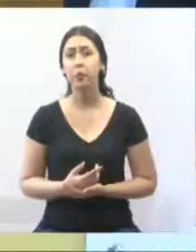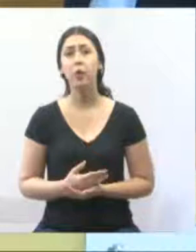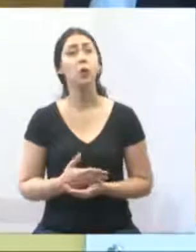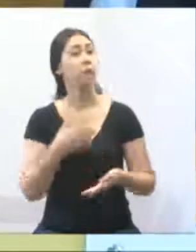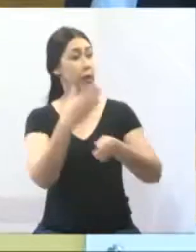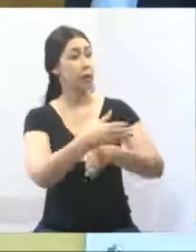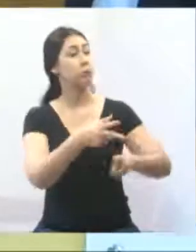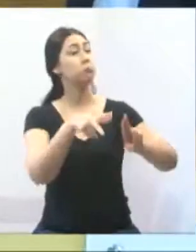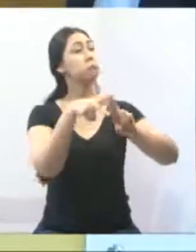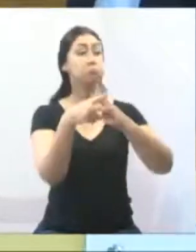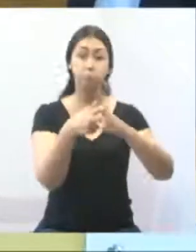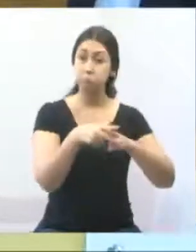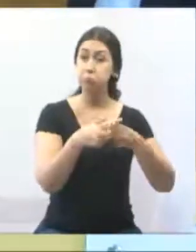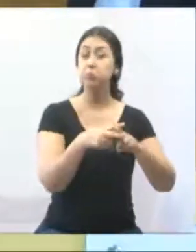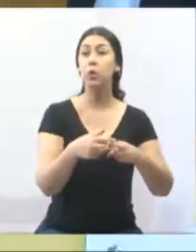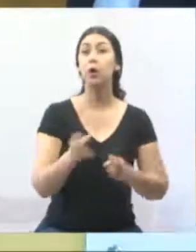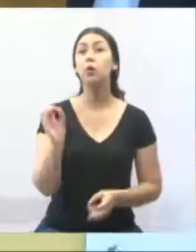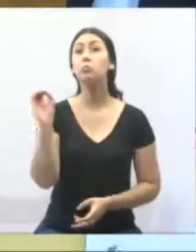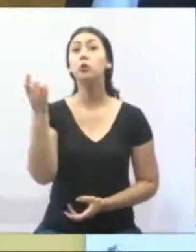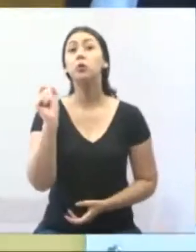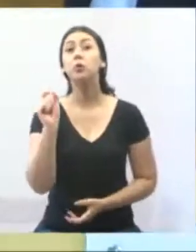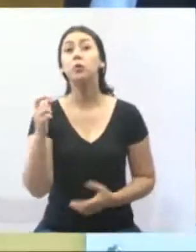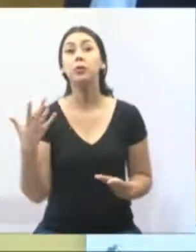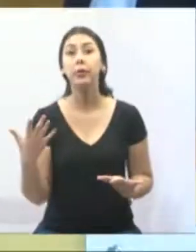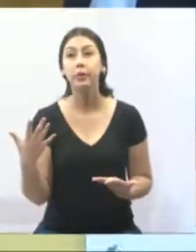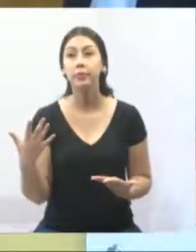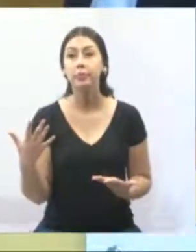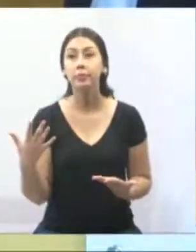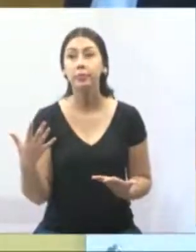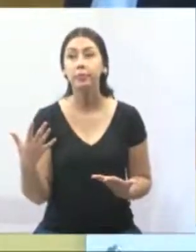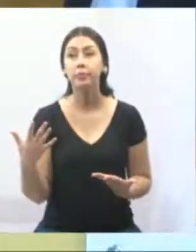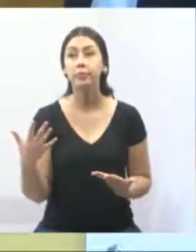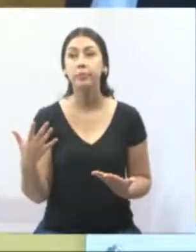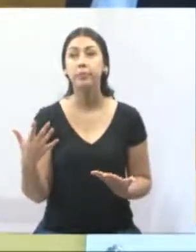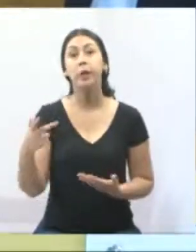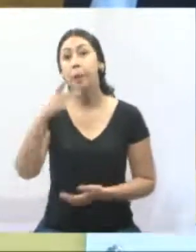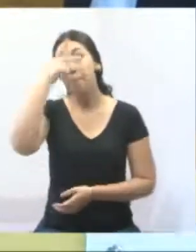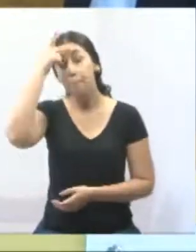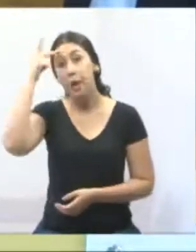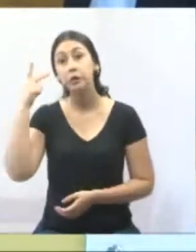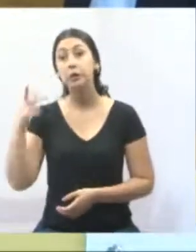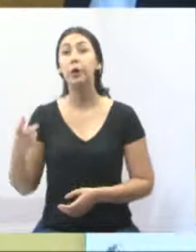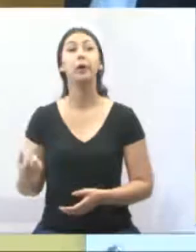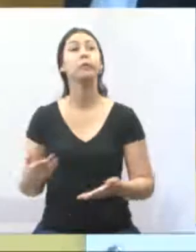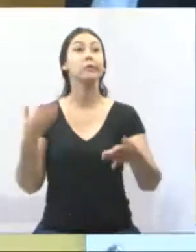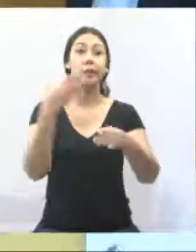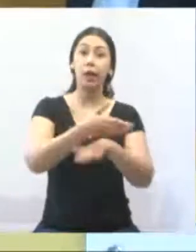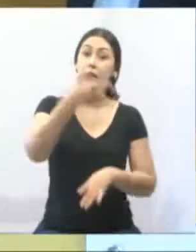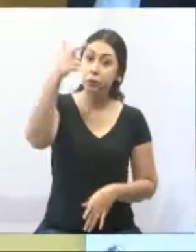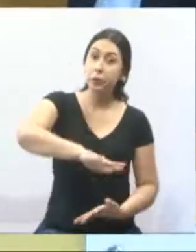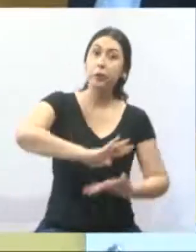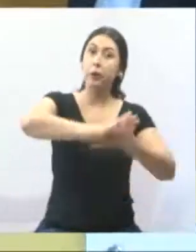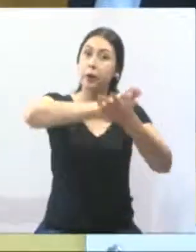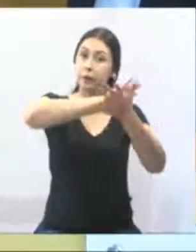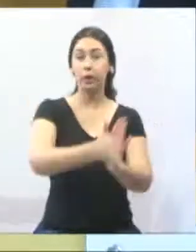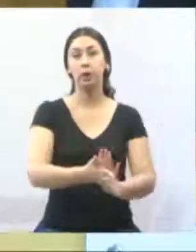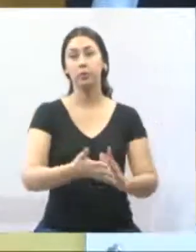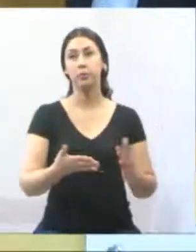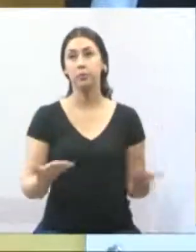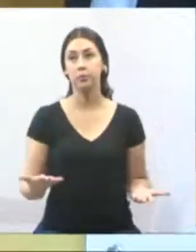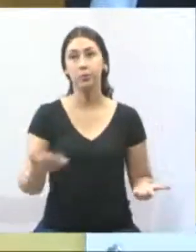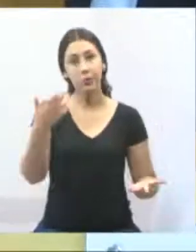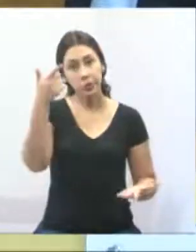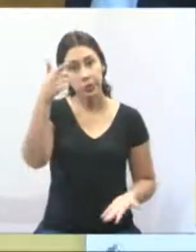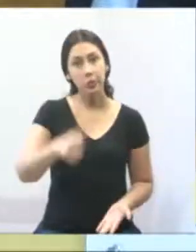e fez a manutenção. O que aconteceu ontem à noite? Os vândalos foram lá e estouraram o Alambrado também.